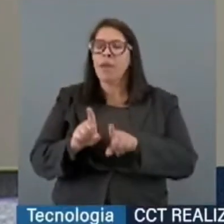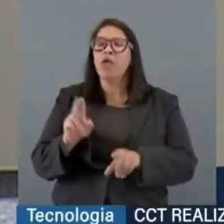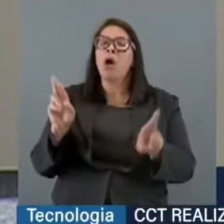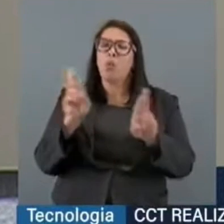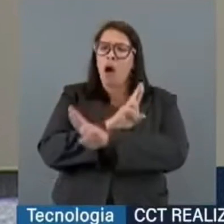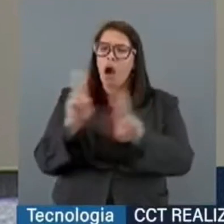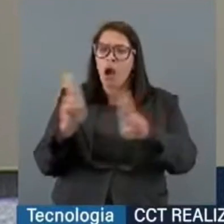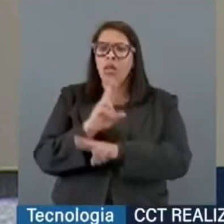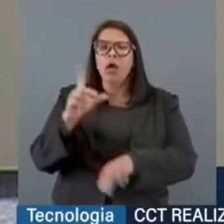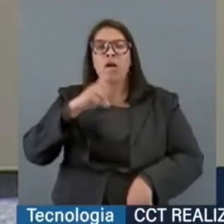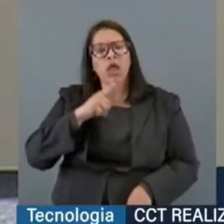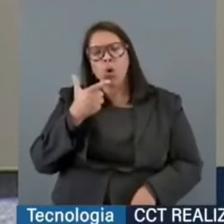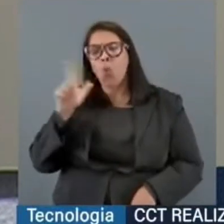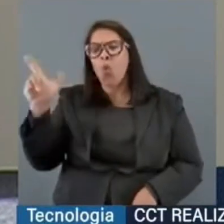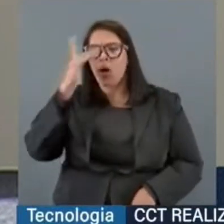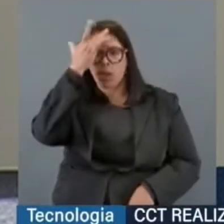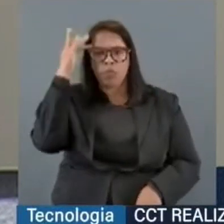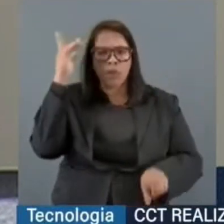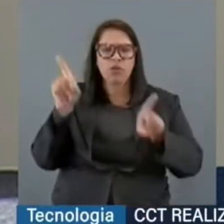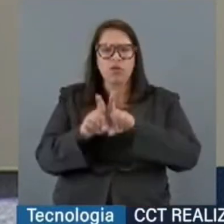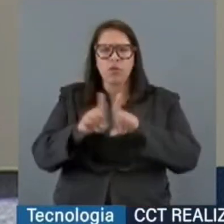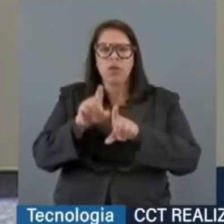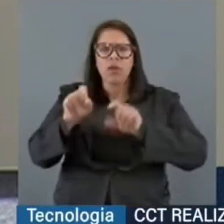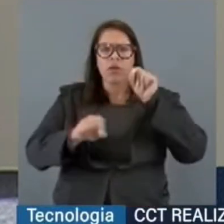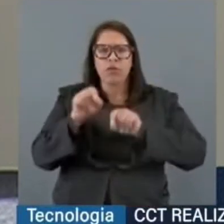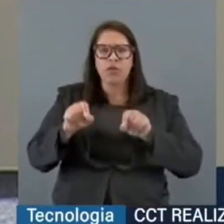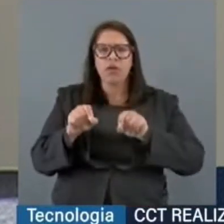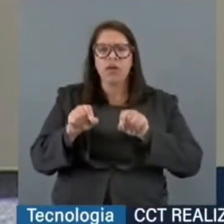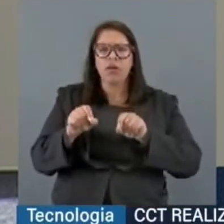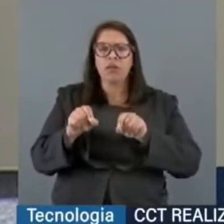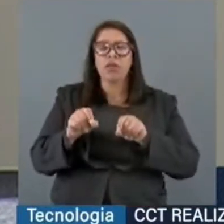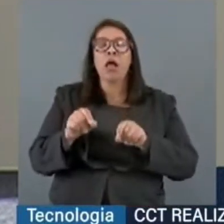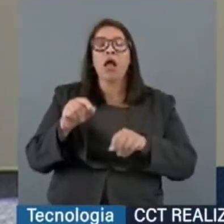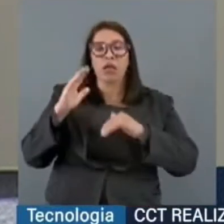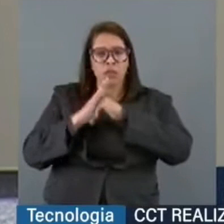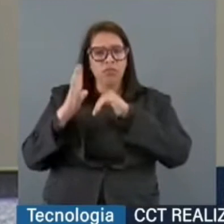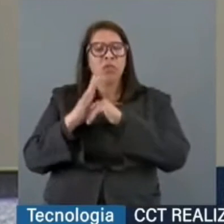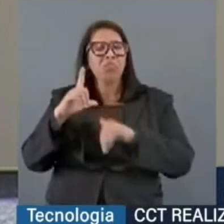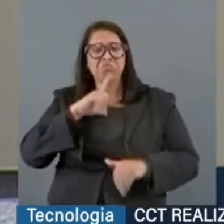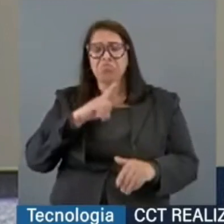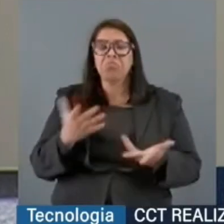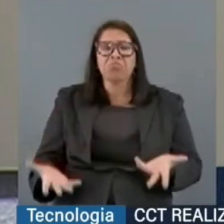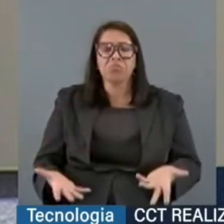com outras pessoas, inclusive deste Senado da República.